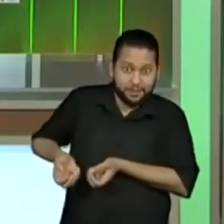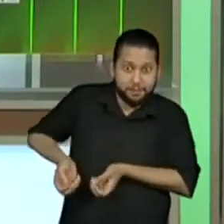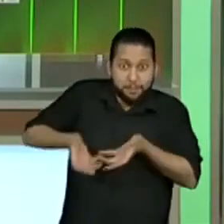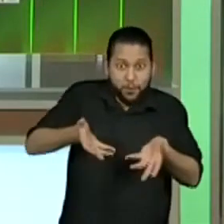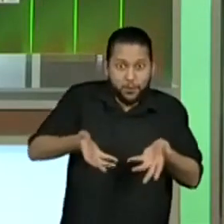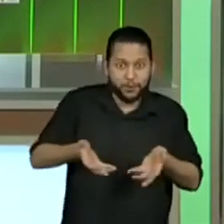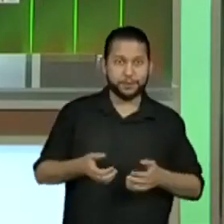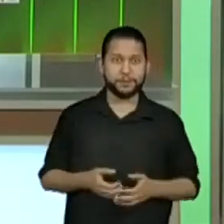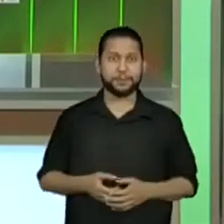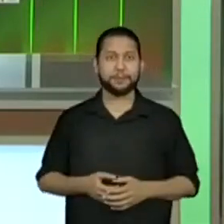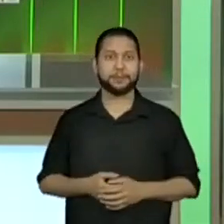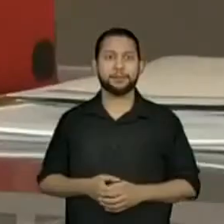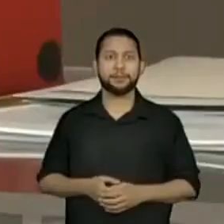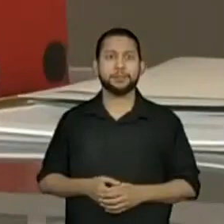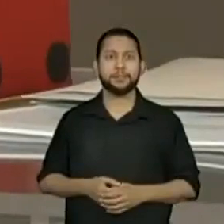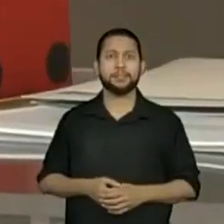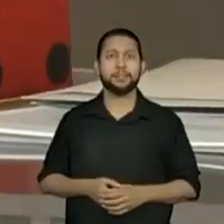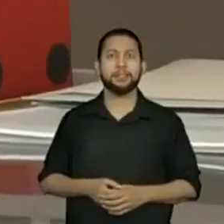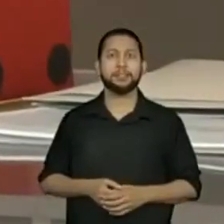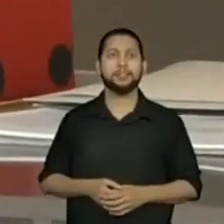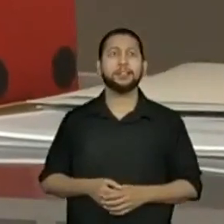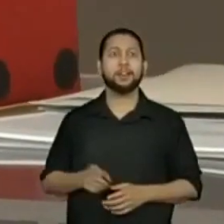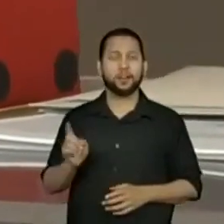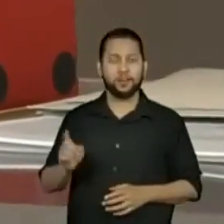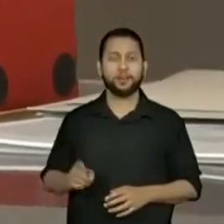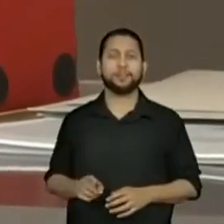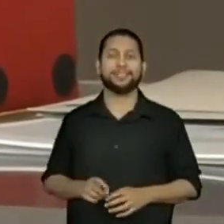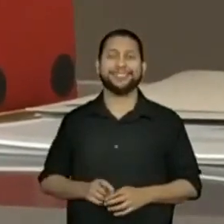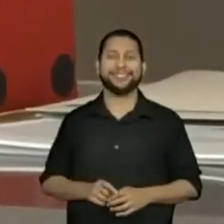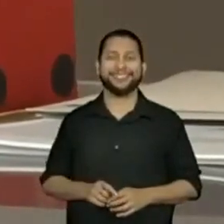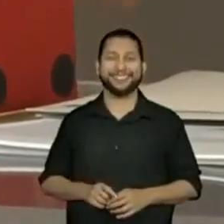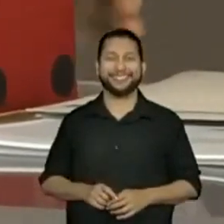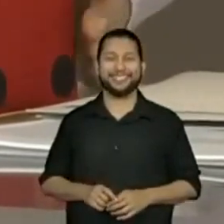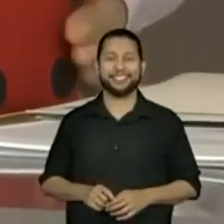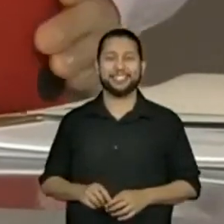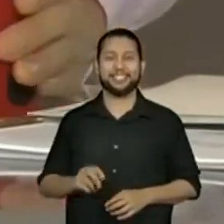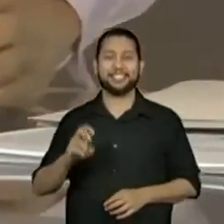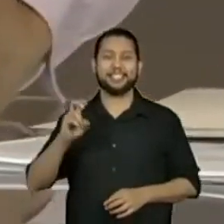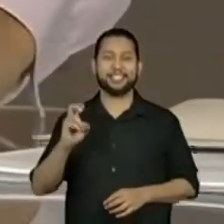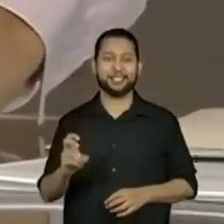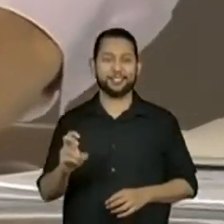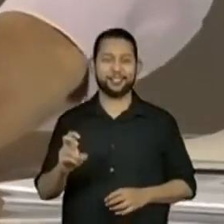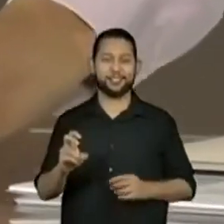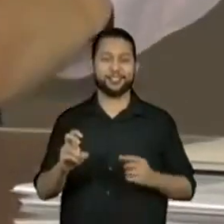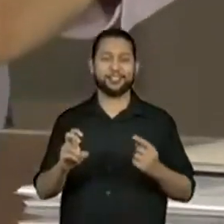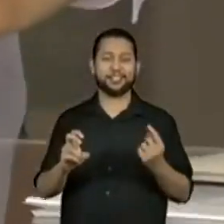Não posso... As faces voltadas para cima. Vamos ver o que caiu.